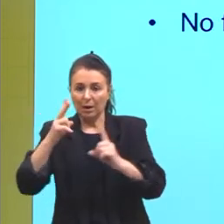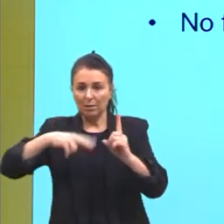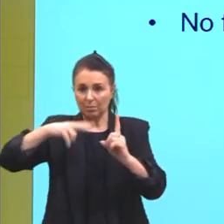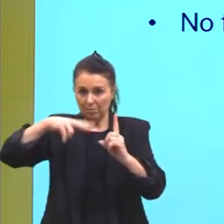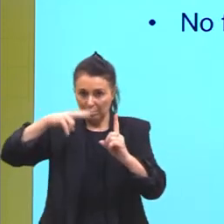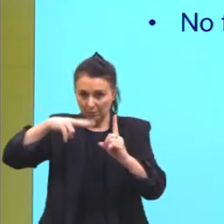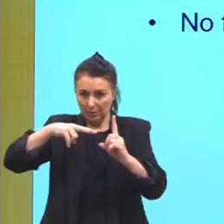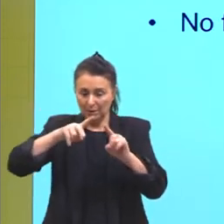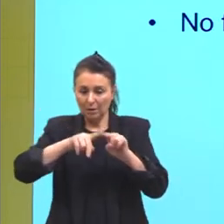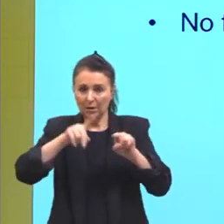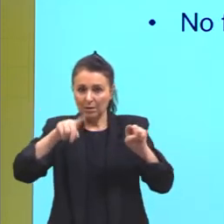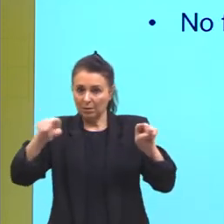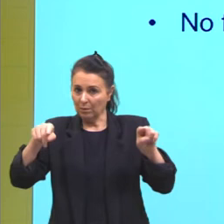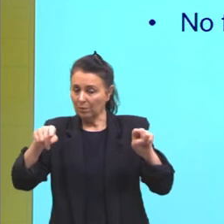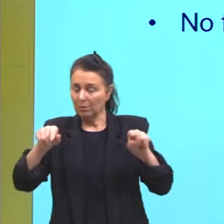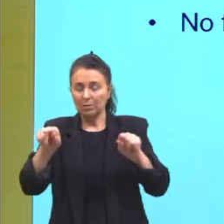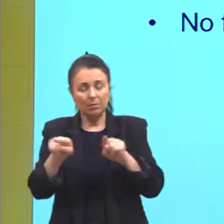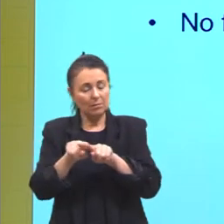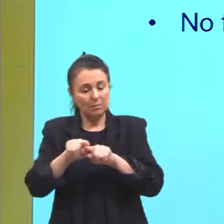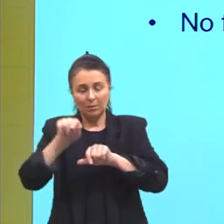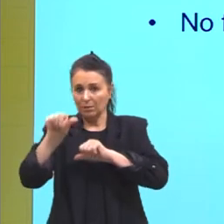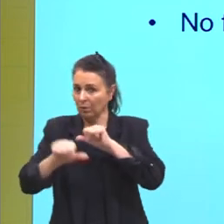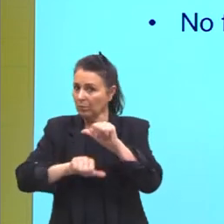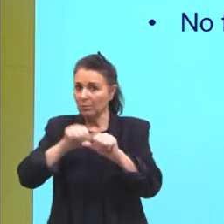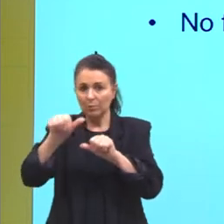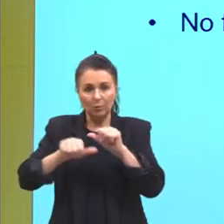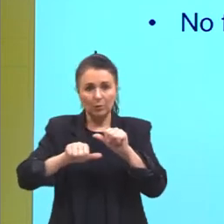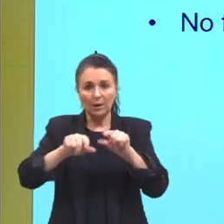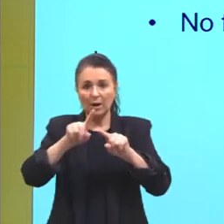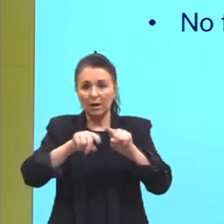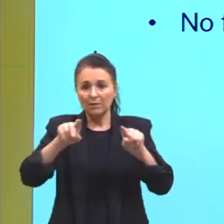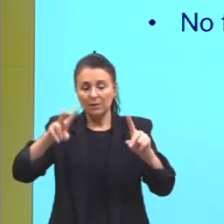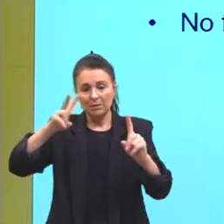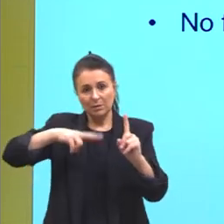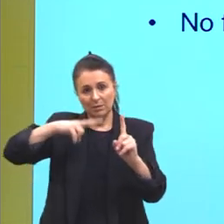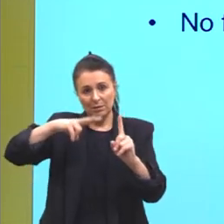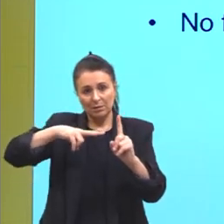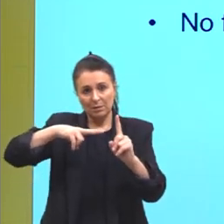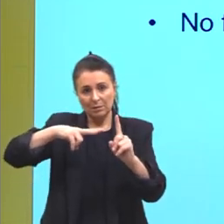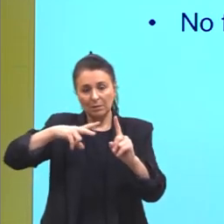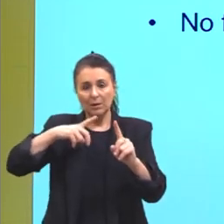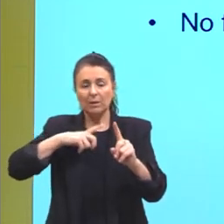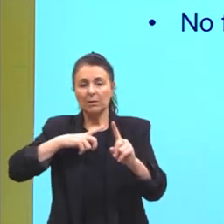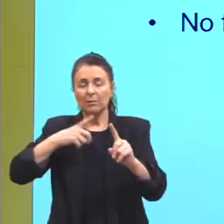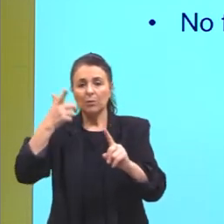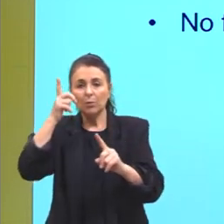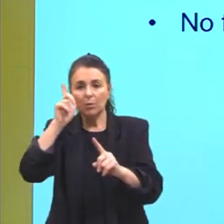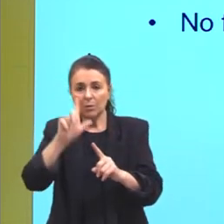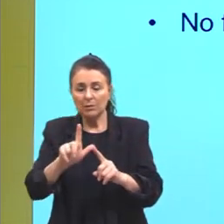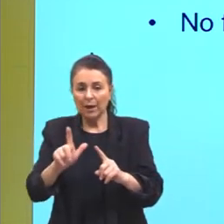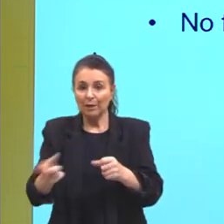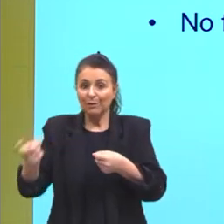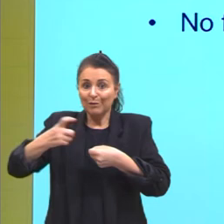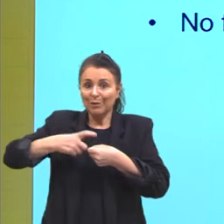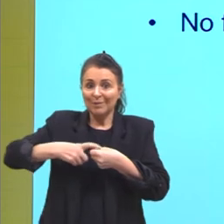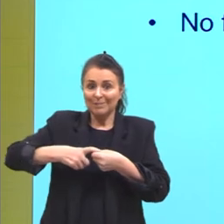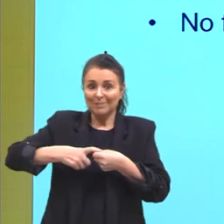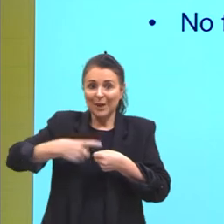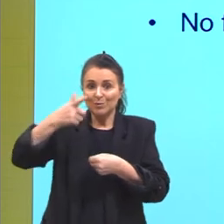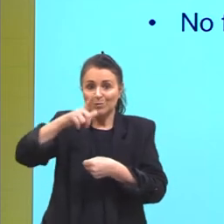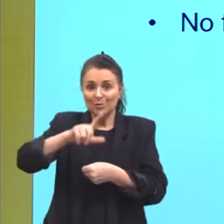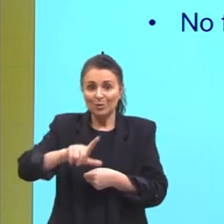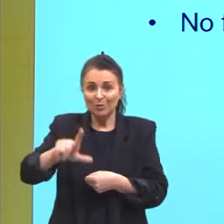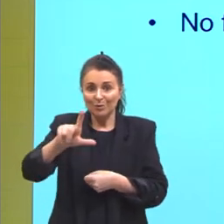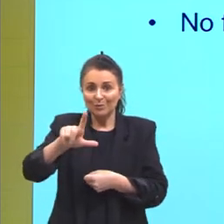não alteram a variação de entalpia. E no final da reação ainda tem a vantagem de eu conseguir regenerar. Eu consigo